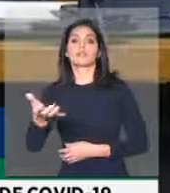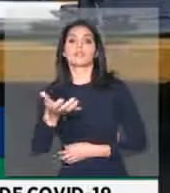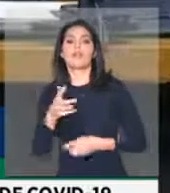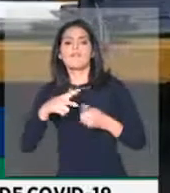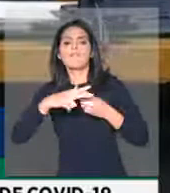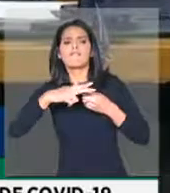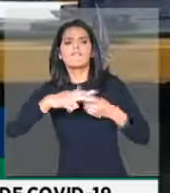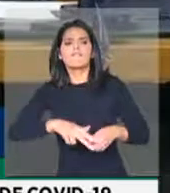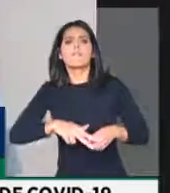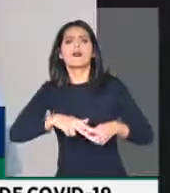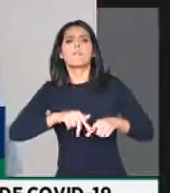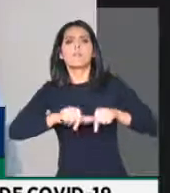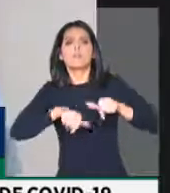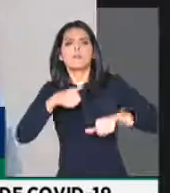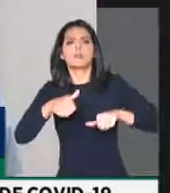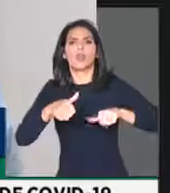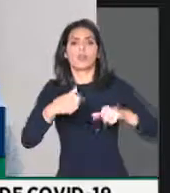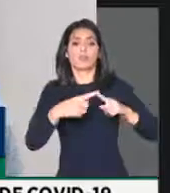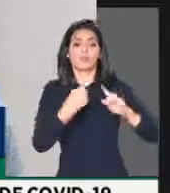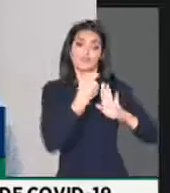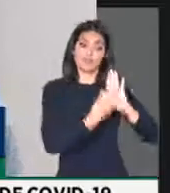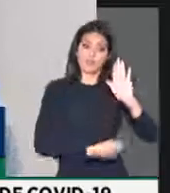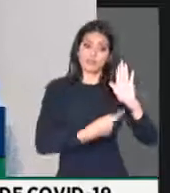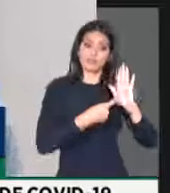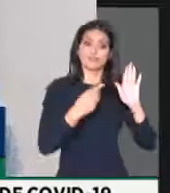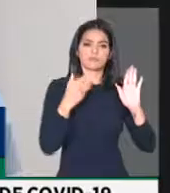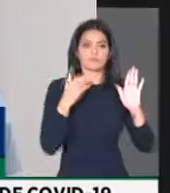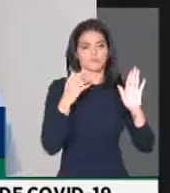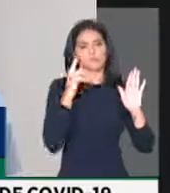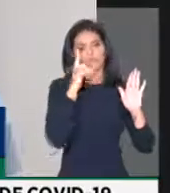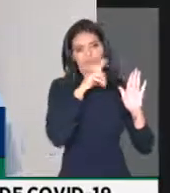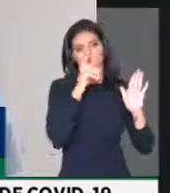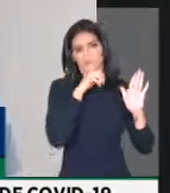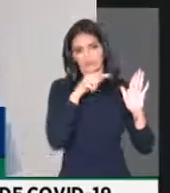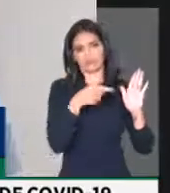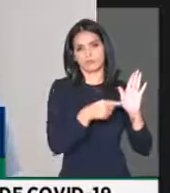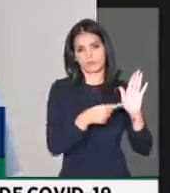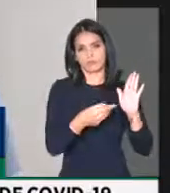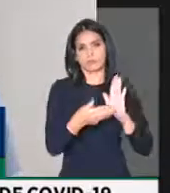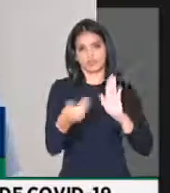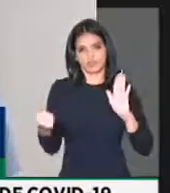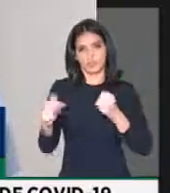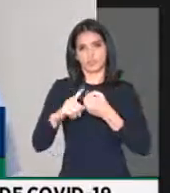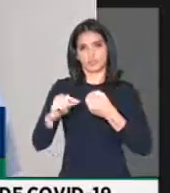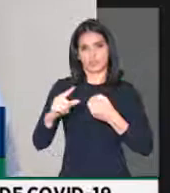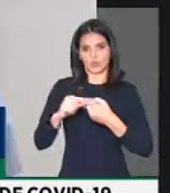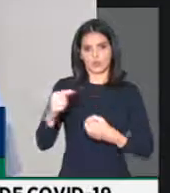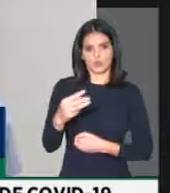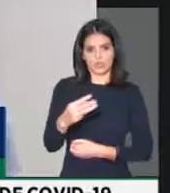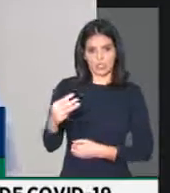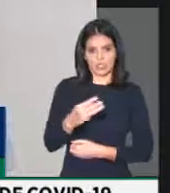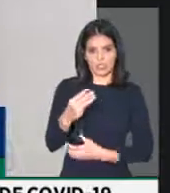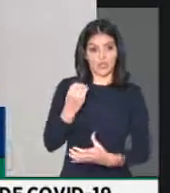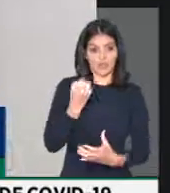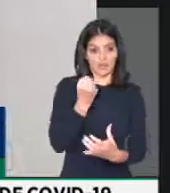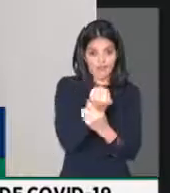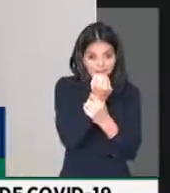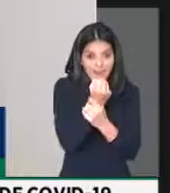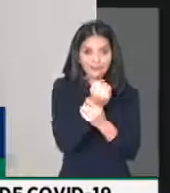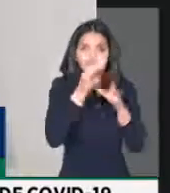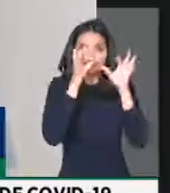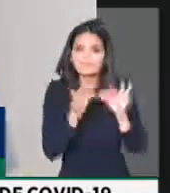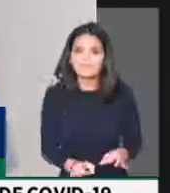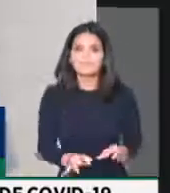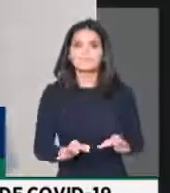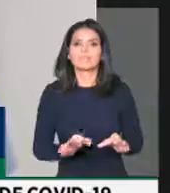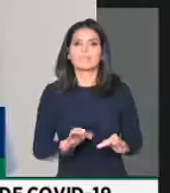distorção no texto original, suprimindo o artigo 33 e garantindo, assim, que